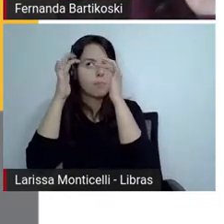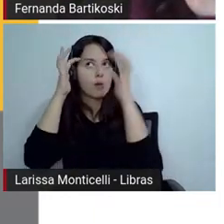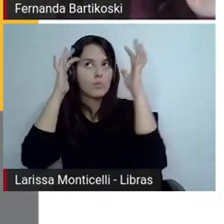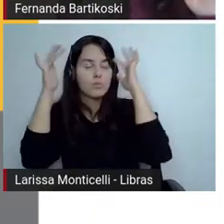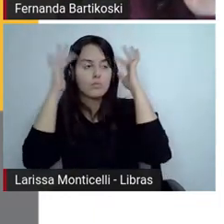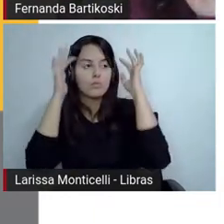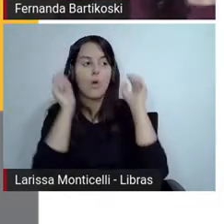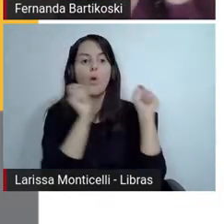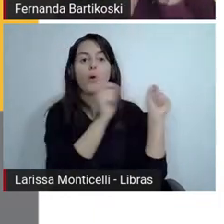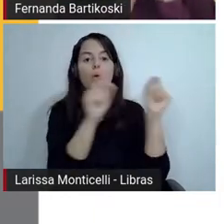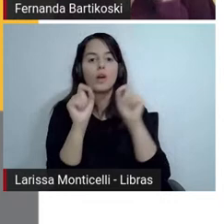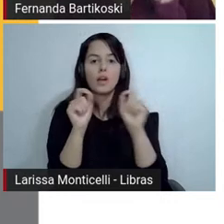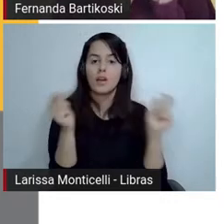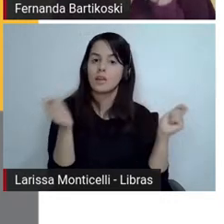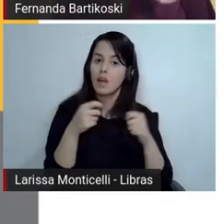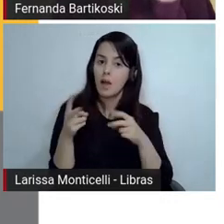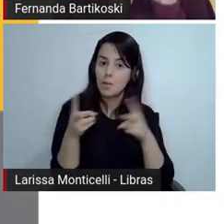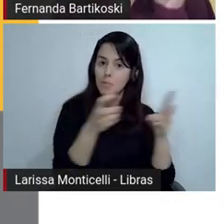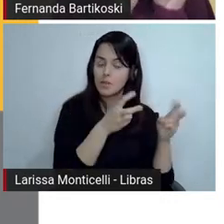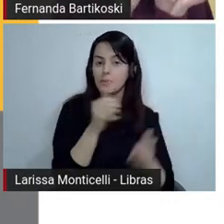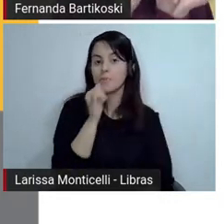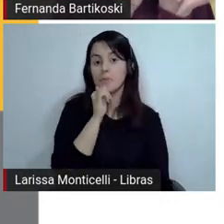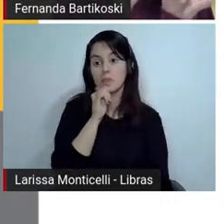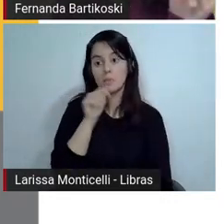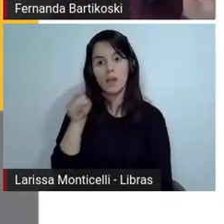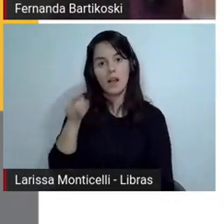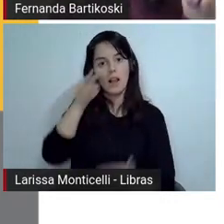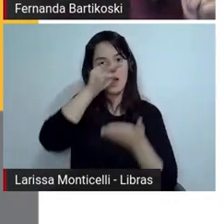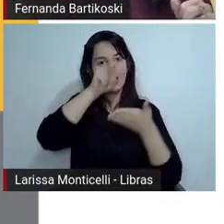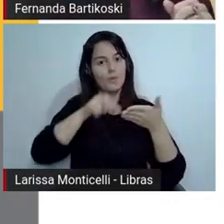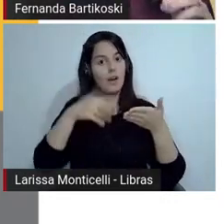escrito lá no texto o menino